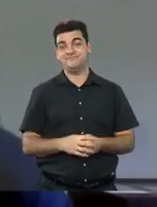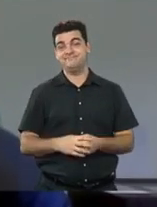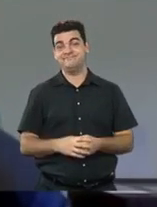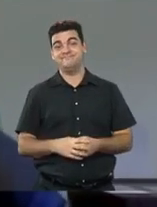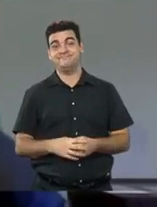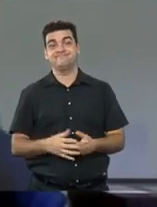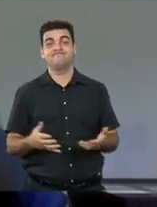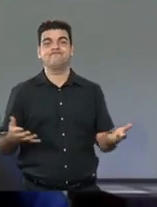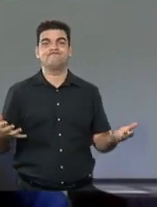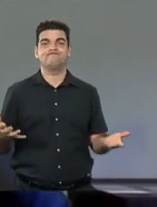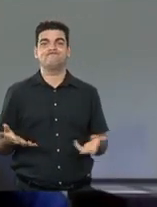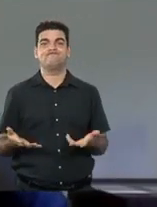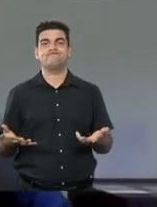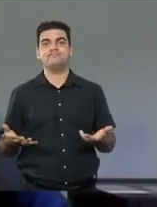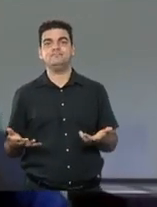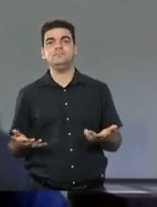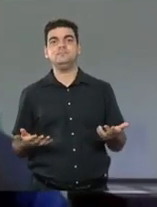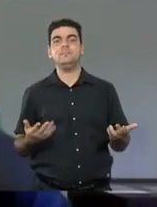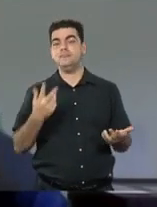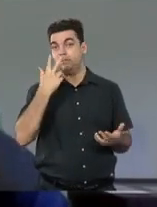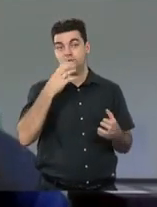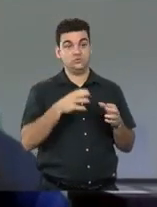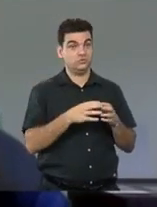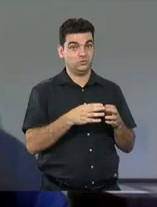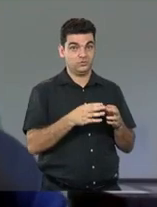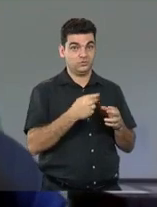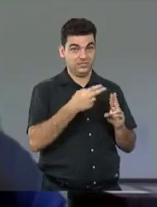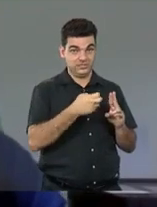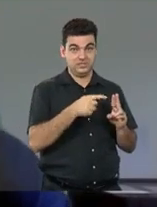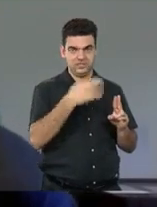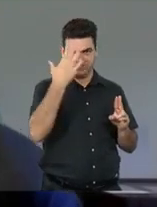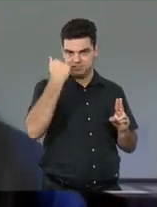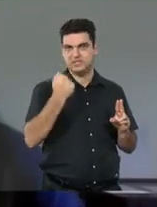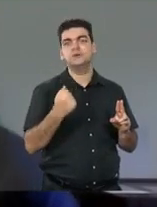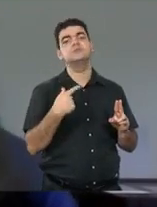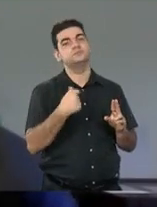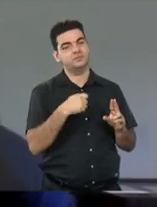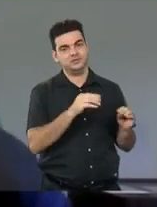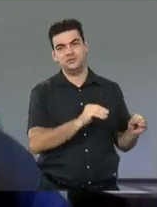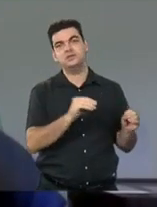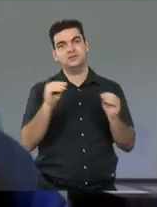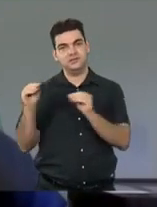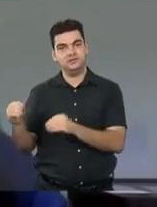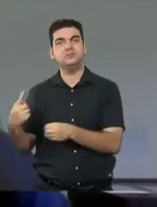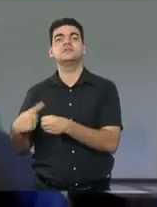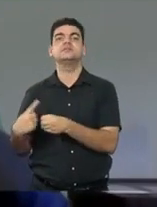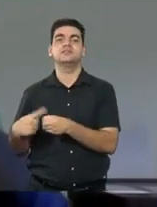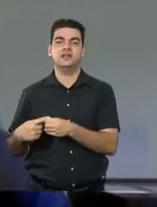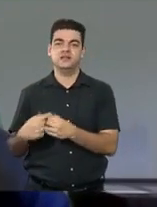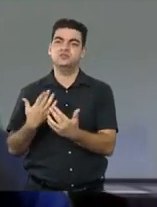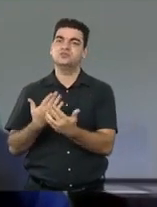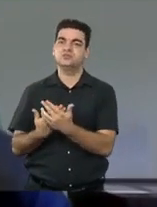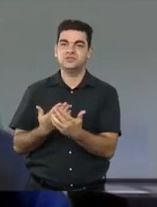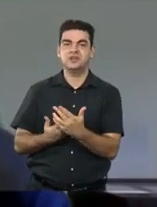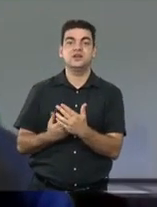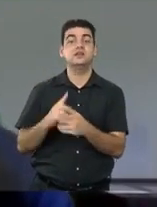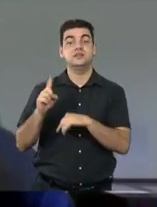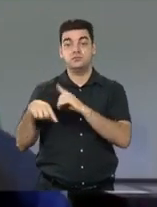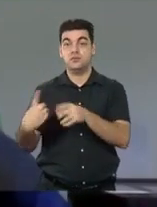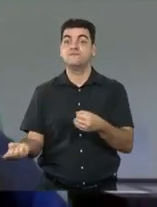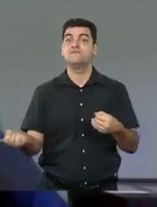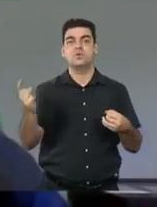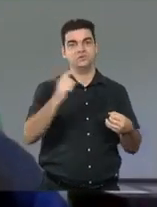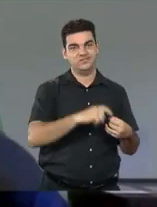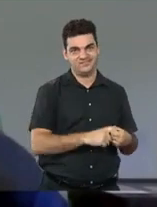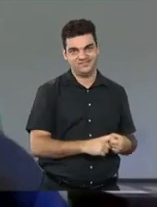Hoje, atualmente, as comunidades já entendem que é necessário ir buscar esse conhecimento e retornar. E